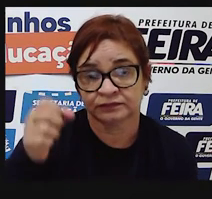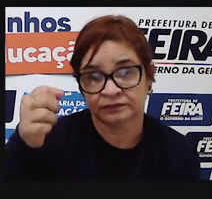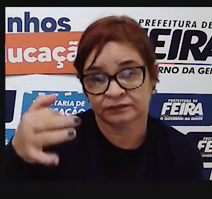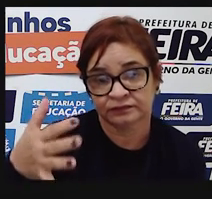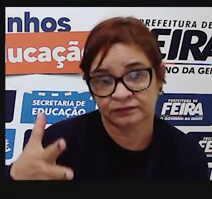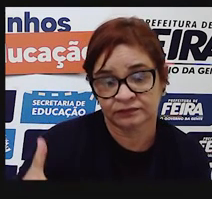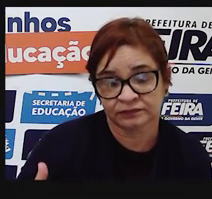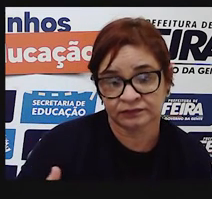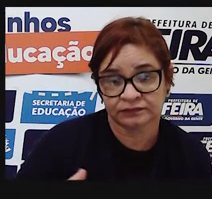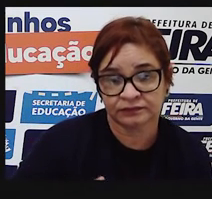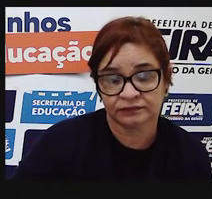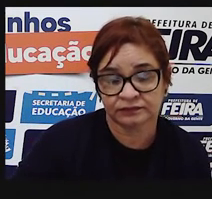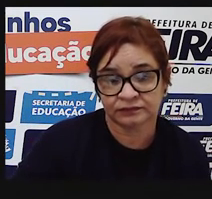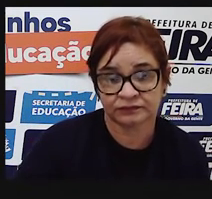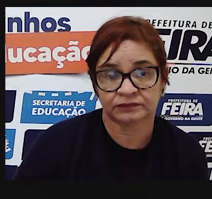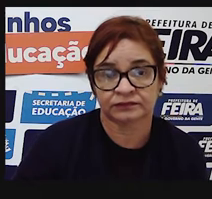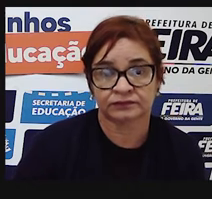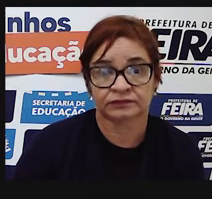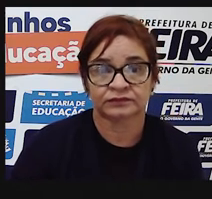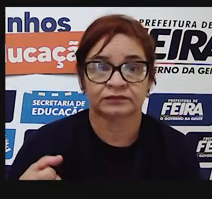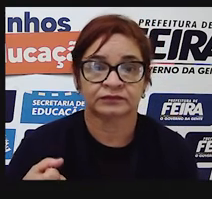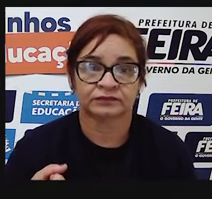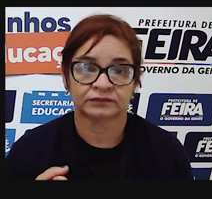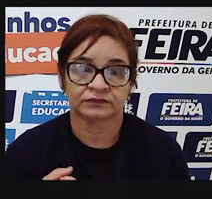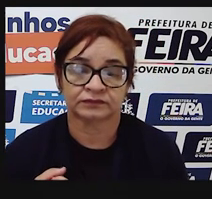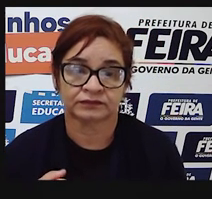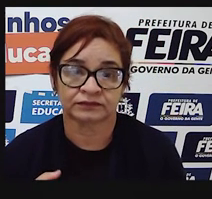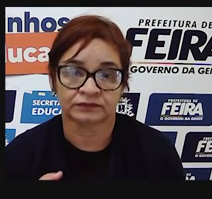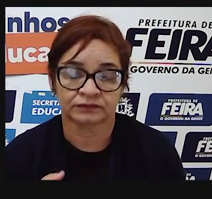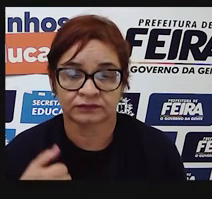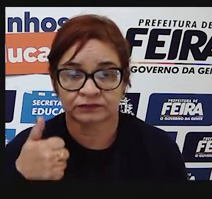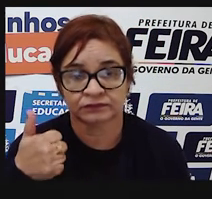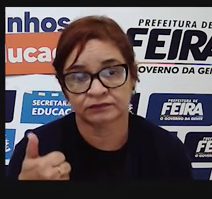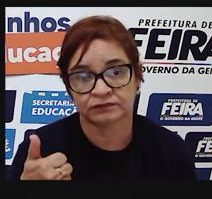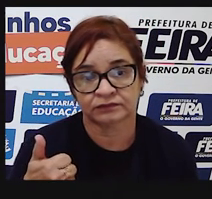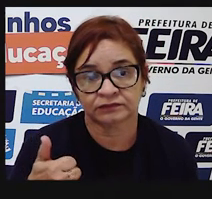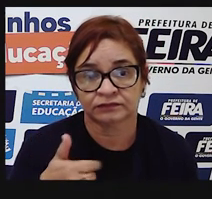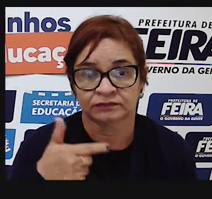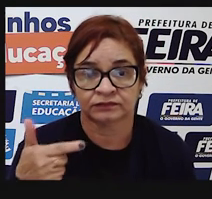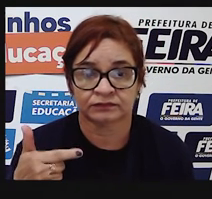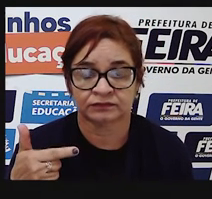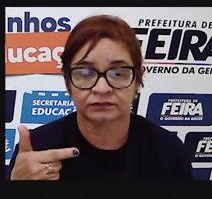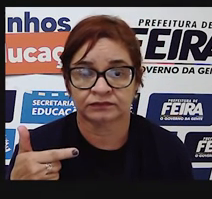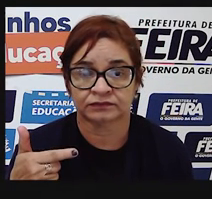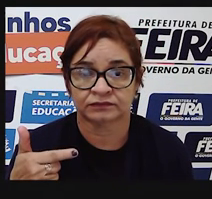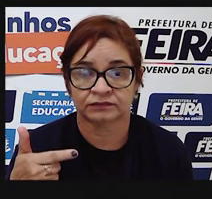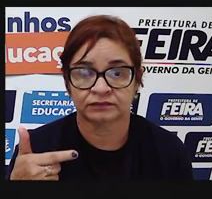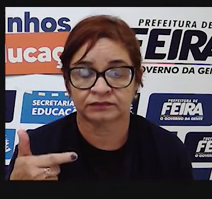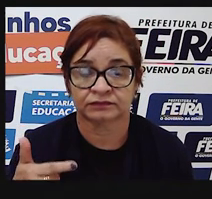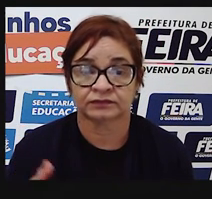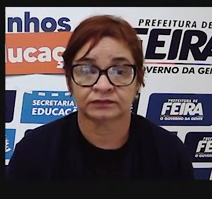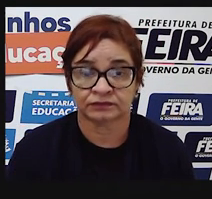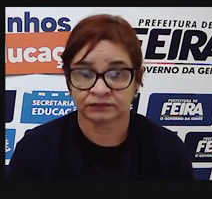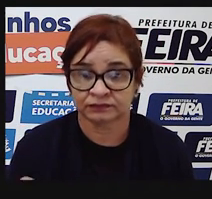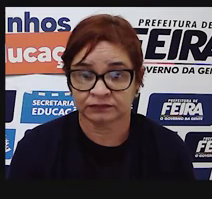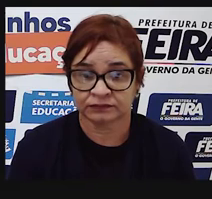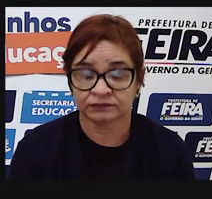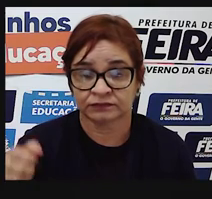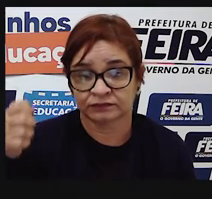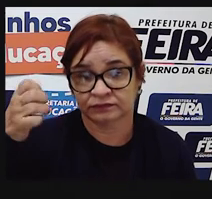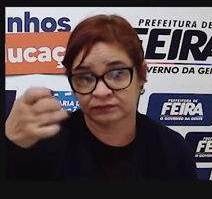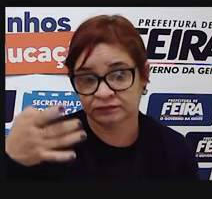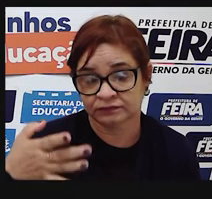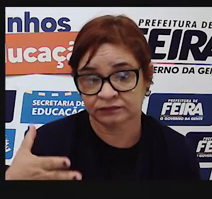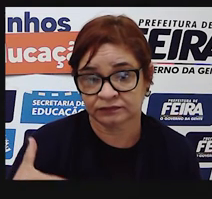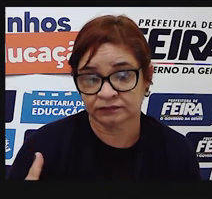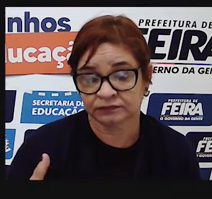eu não estou dizendo propriamente números. Número 1, tal. Número 2, tal. No caso da enumeração, ela pode